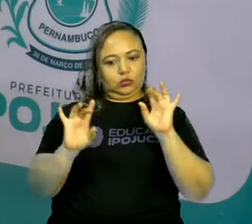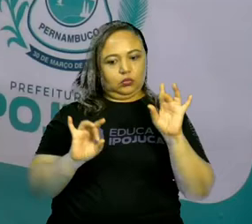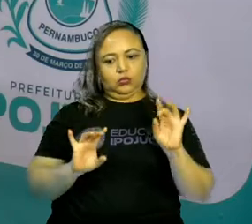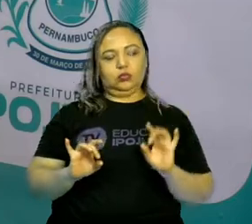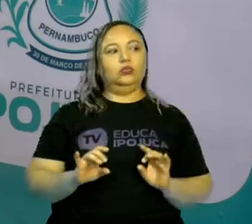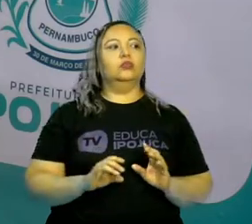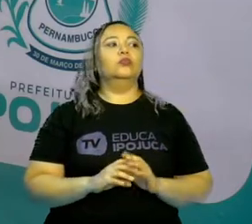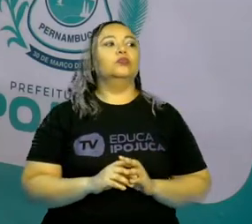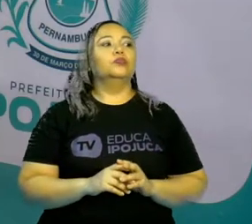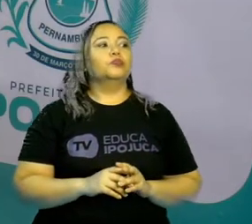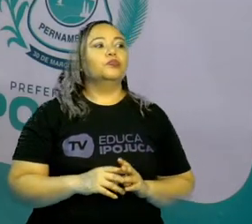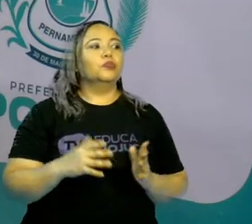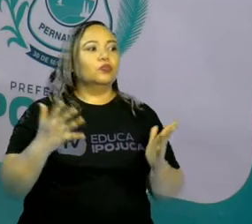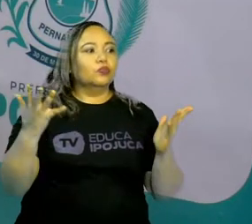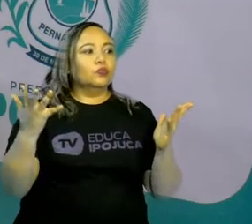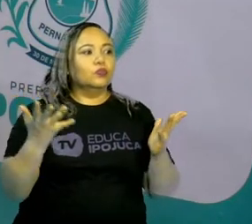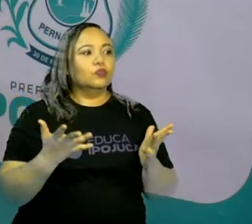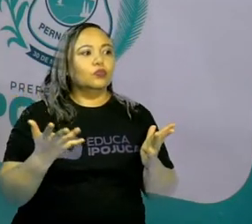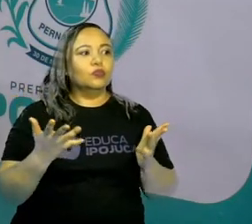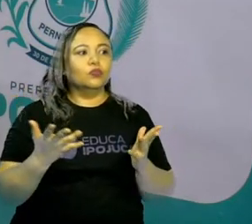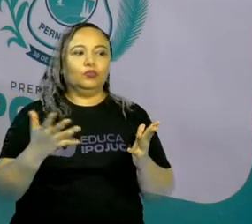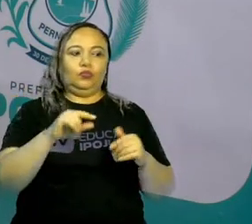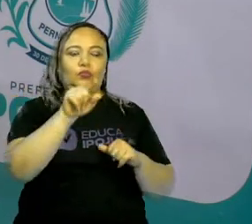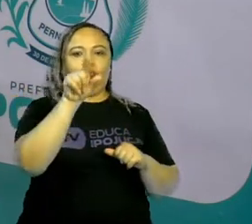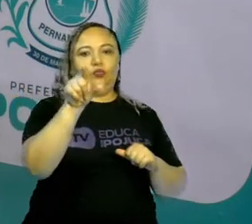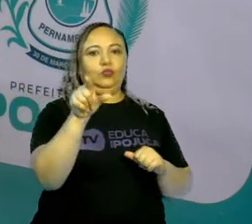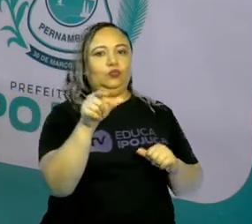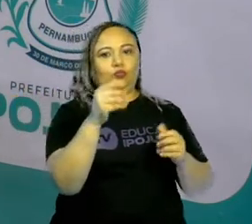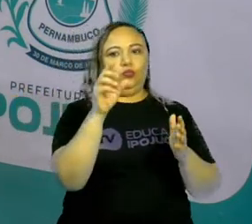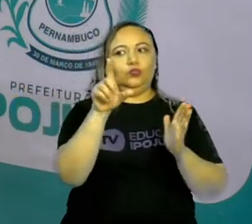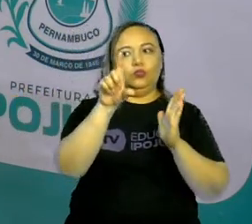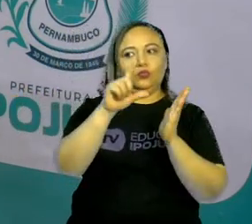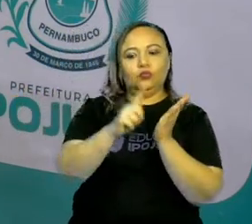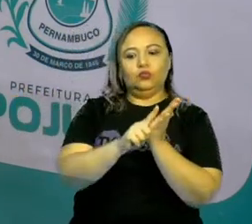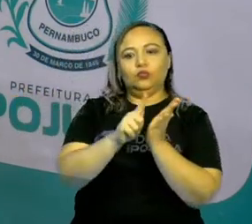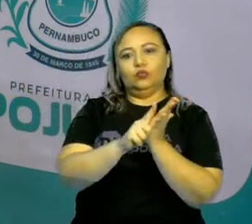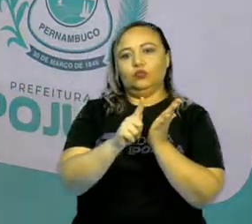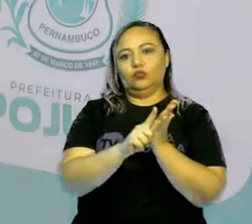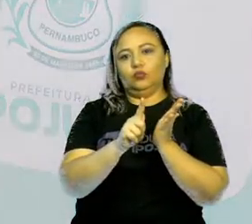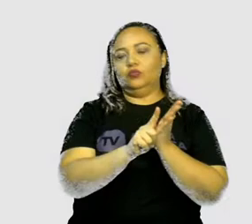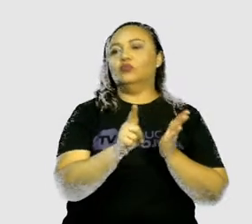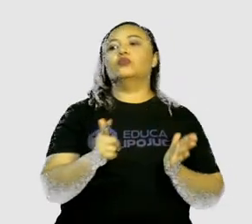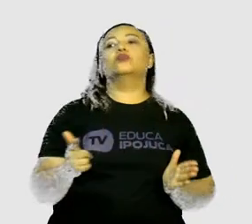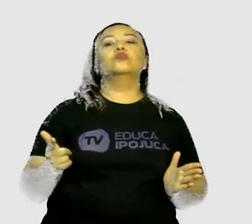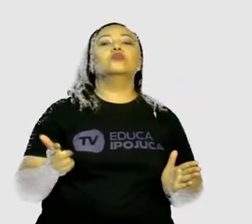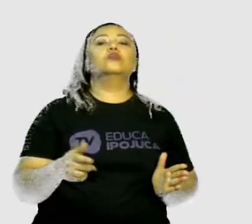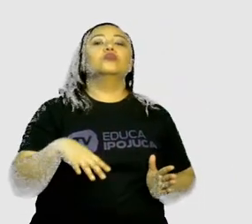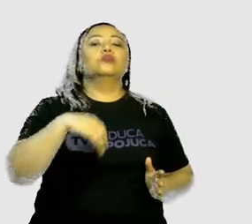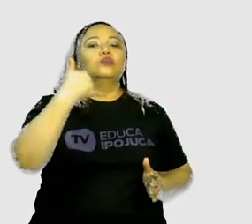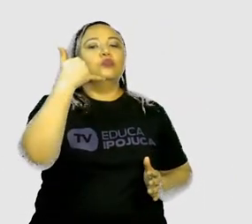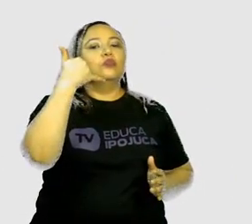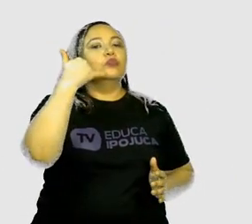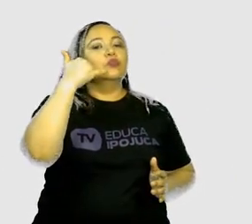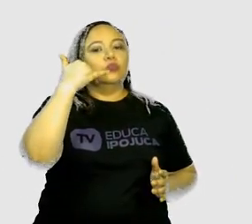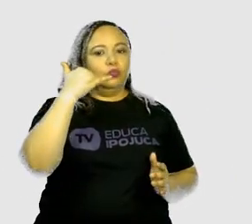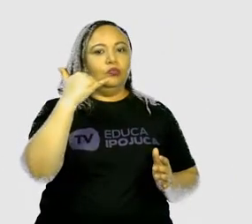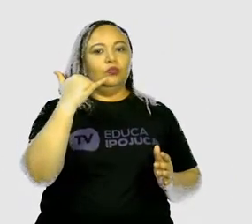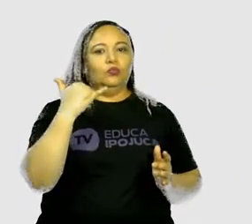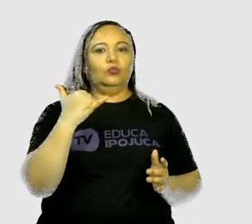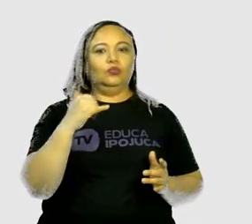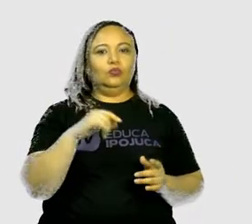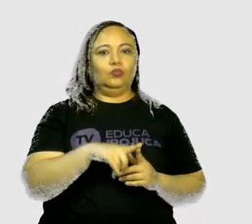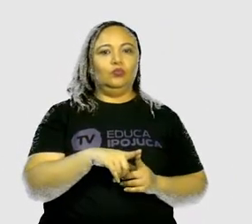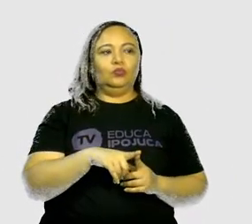tá bom? E a conta de telefone. Conta de telefone, quando é para você pagar, né?